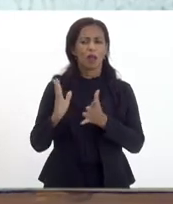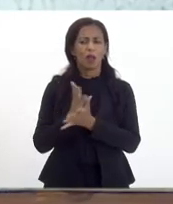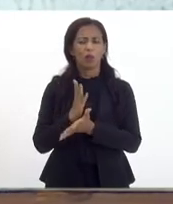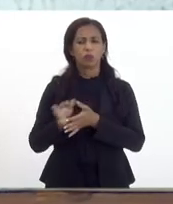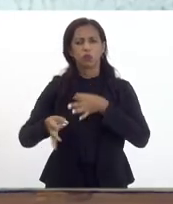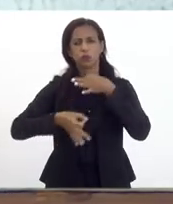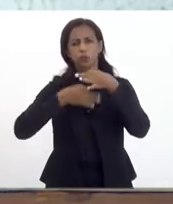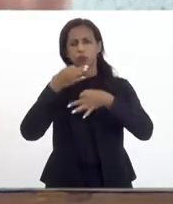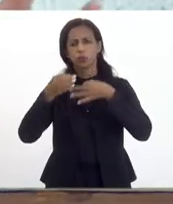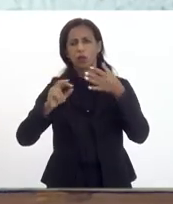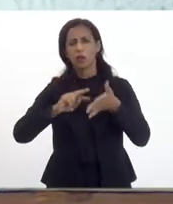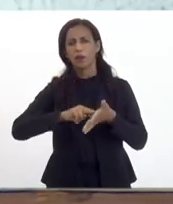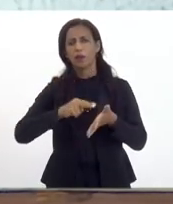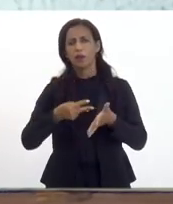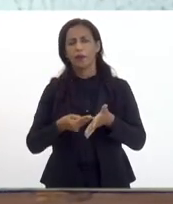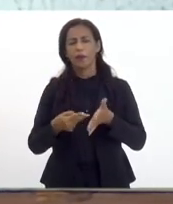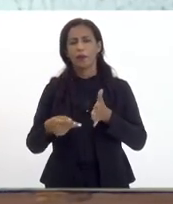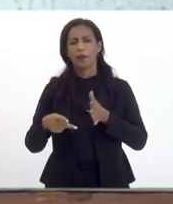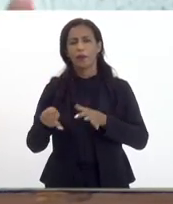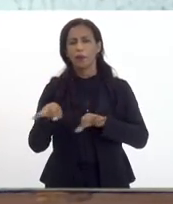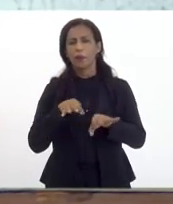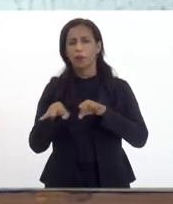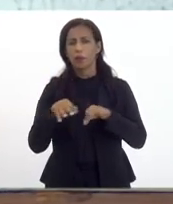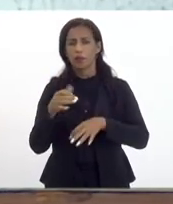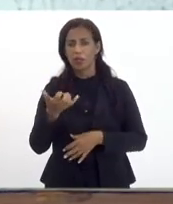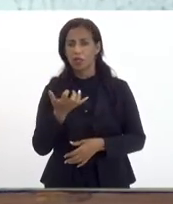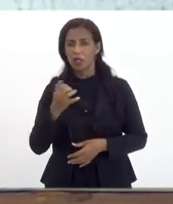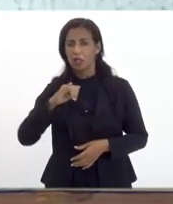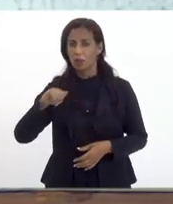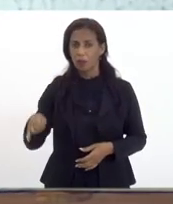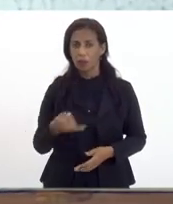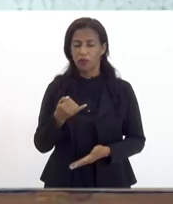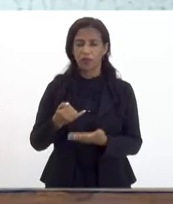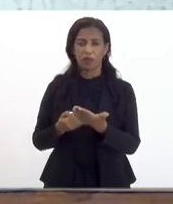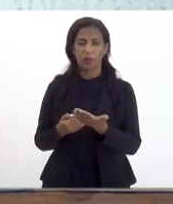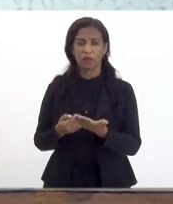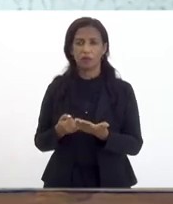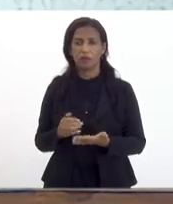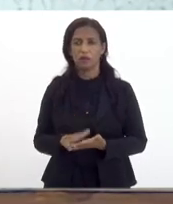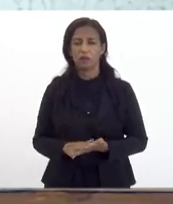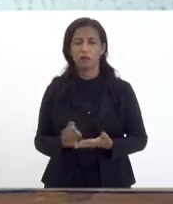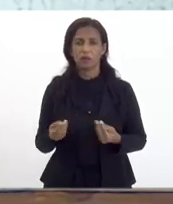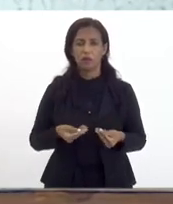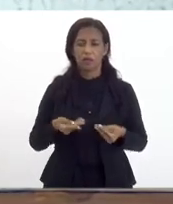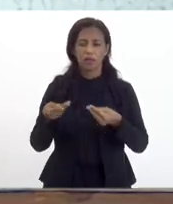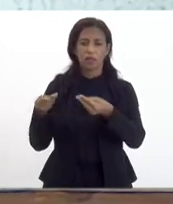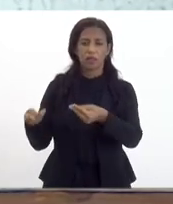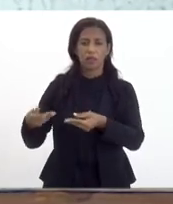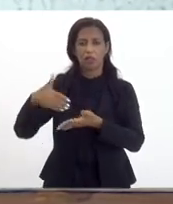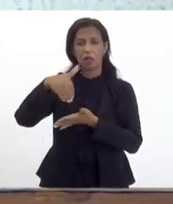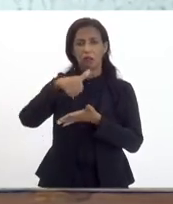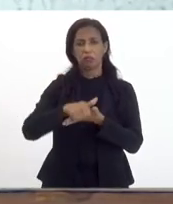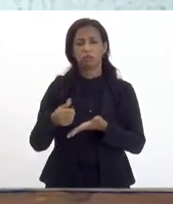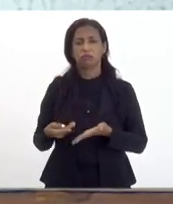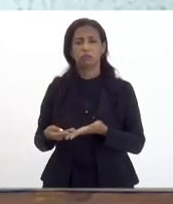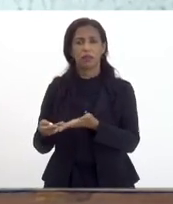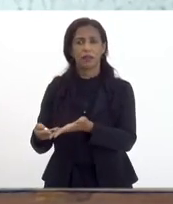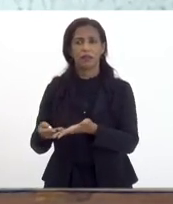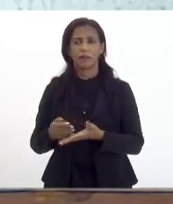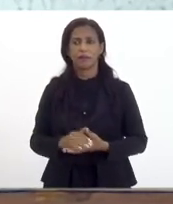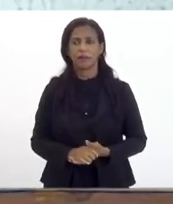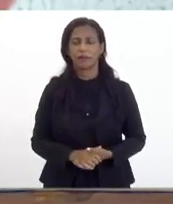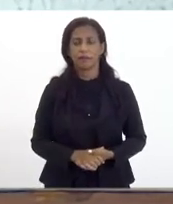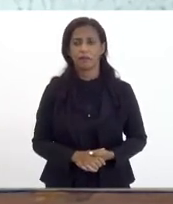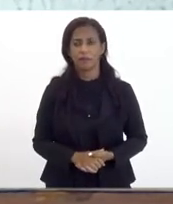sugestões de alterações no projeto que gostaria de aproveitar a oportunidade senhor presidente para entregar protocolar a vossa excelência em mãos